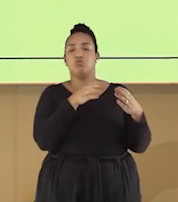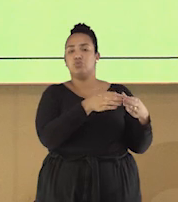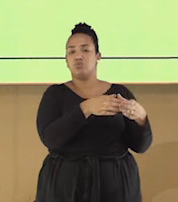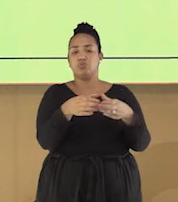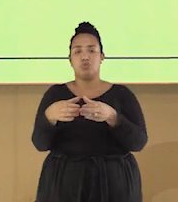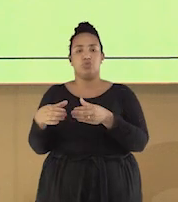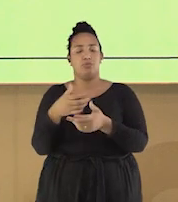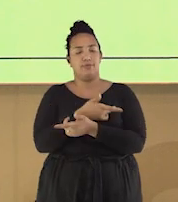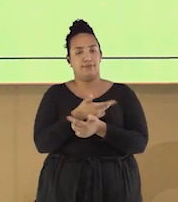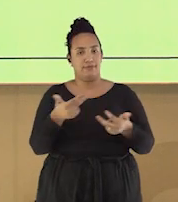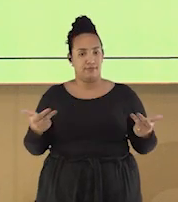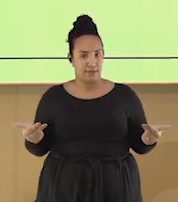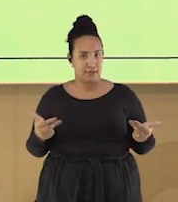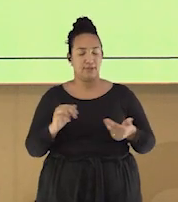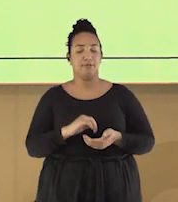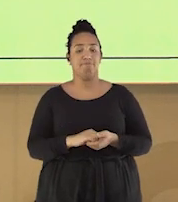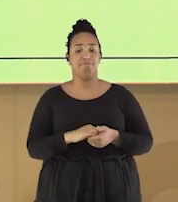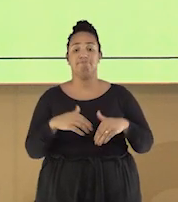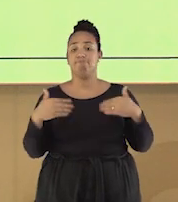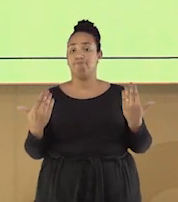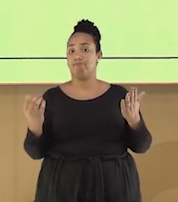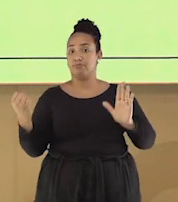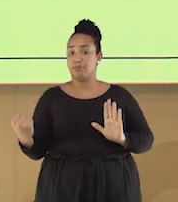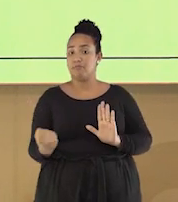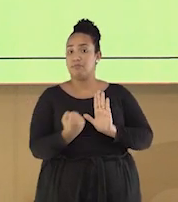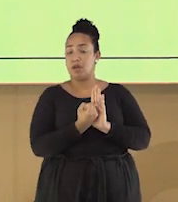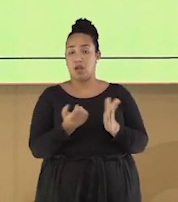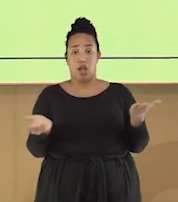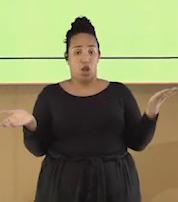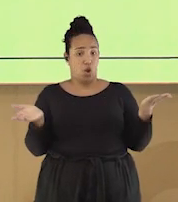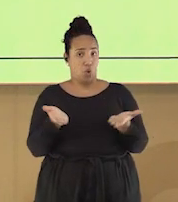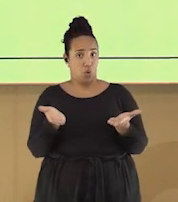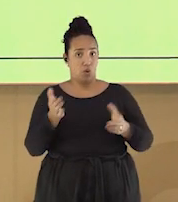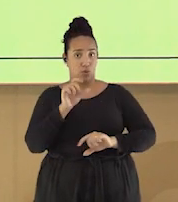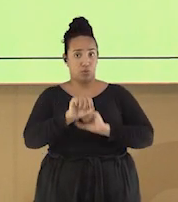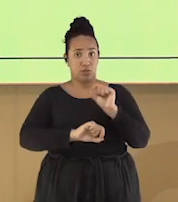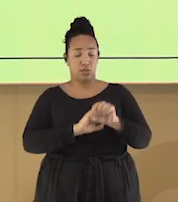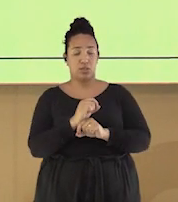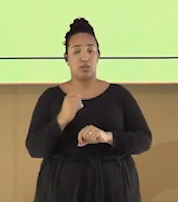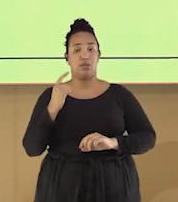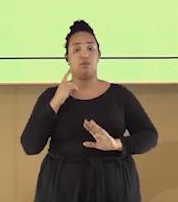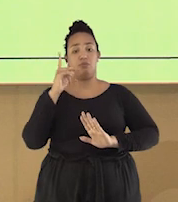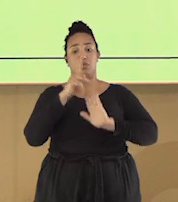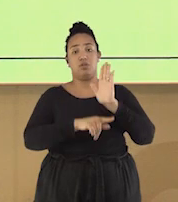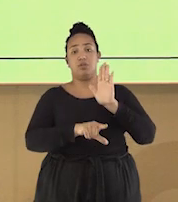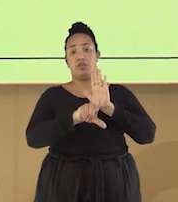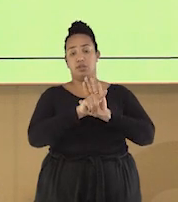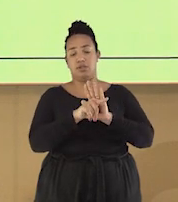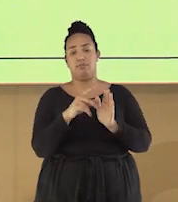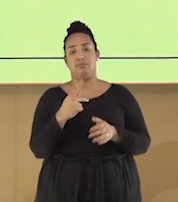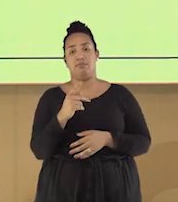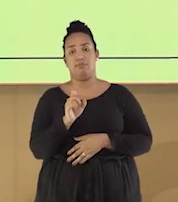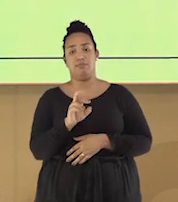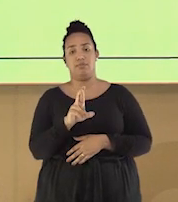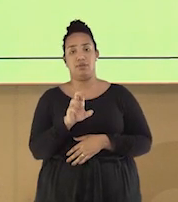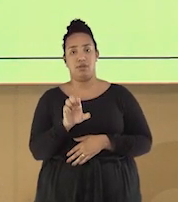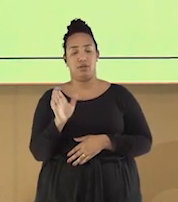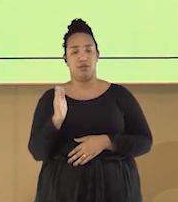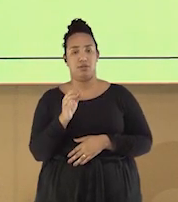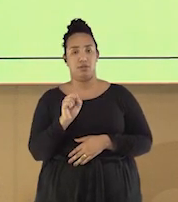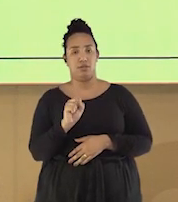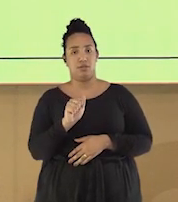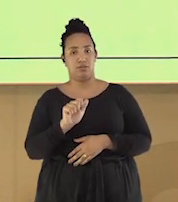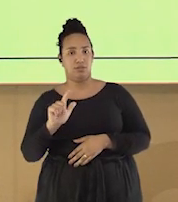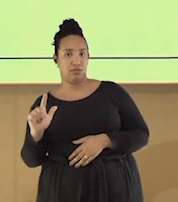Um grande marco recente da entidade foi a aprovação da emenda ao projeto de lei do pré-sal, que garante destinação de